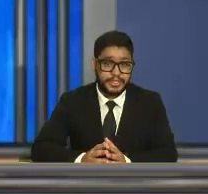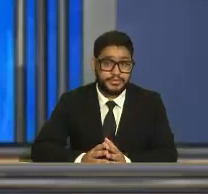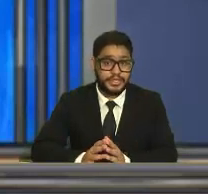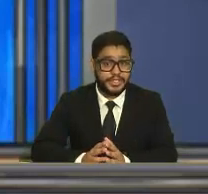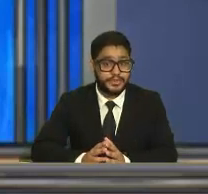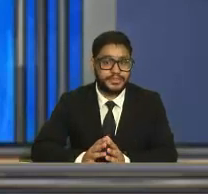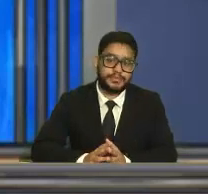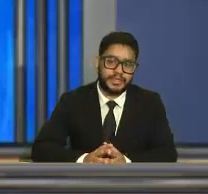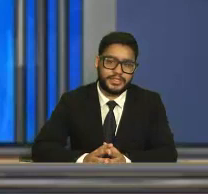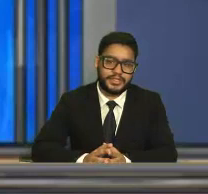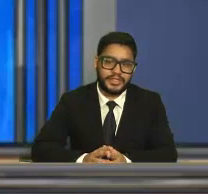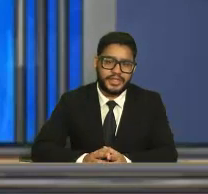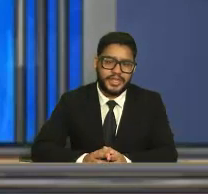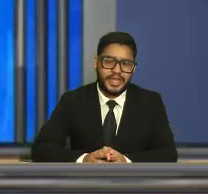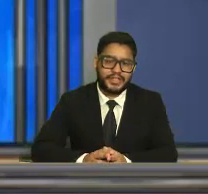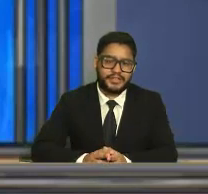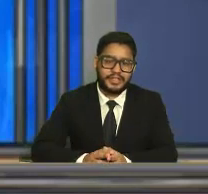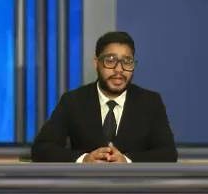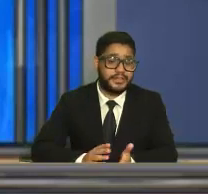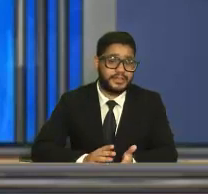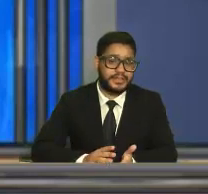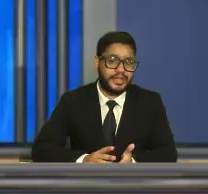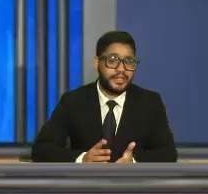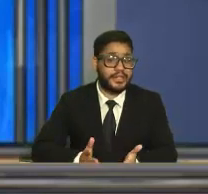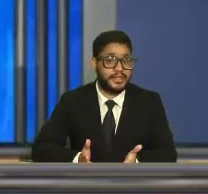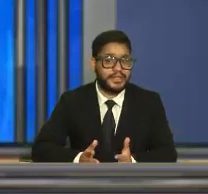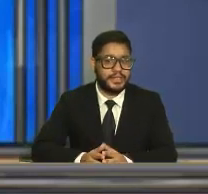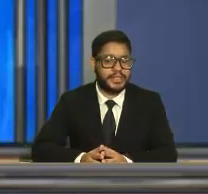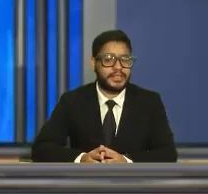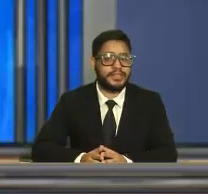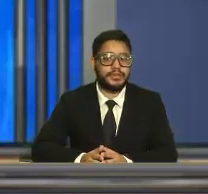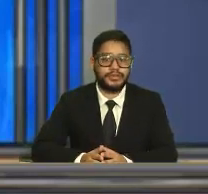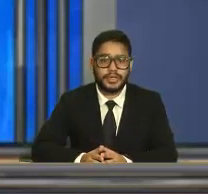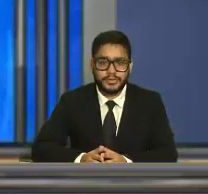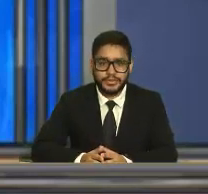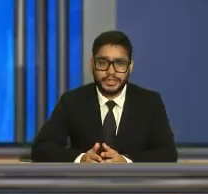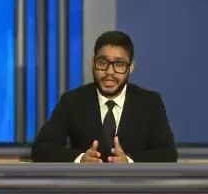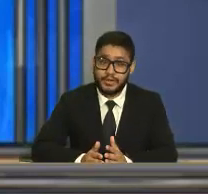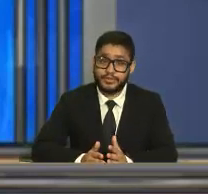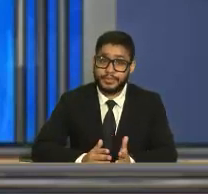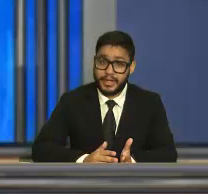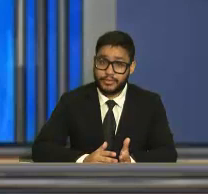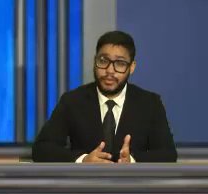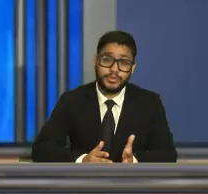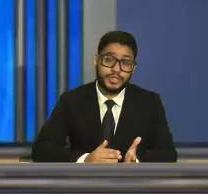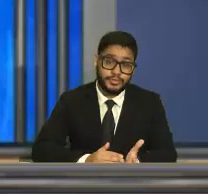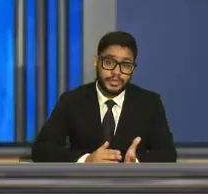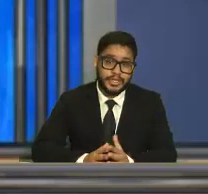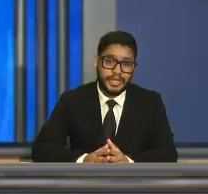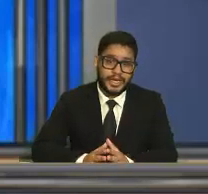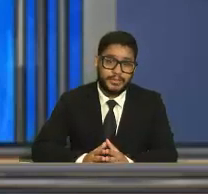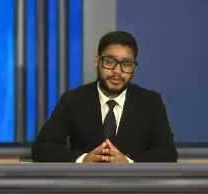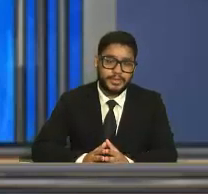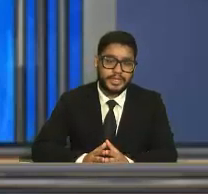e esbanjam ritmo e simpatia. Ela se chama Alessandra, a Lelê, e tem 38 anos. Ele é o Gilberto, ou Gil,